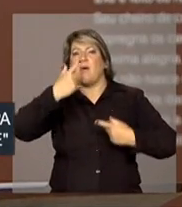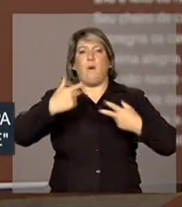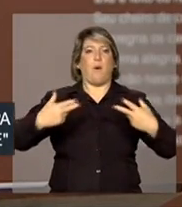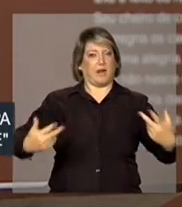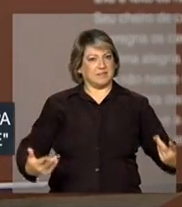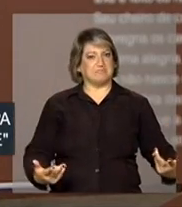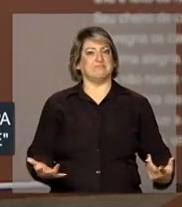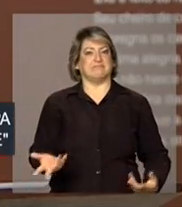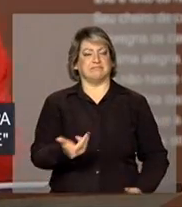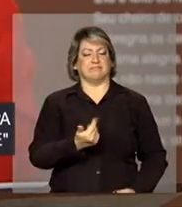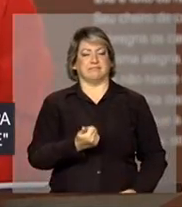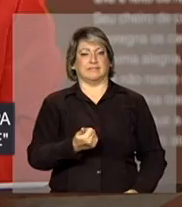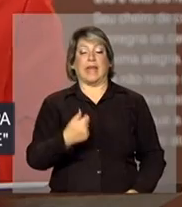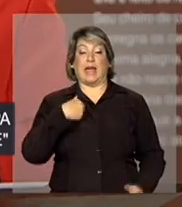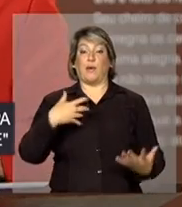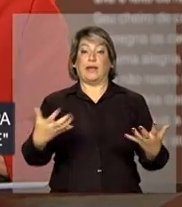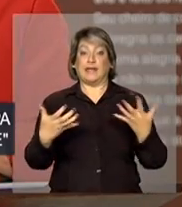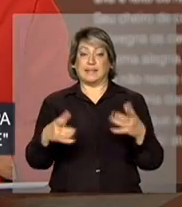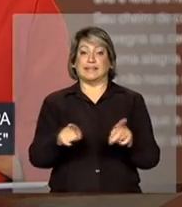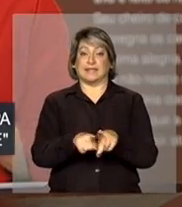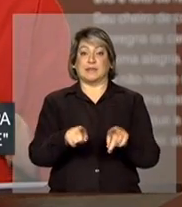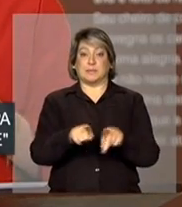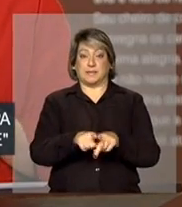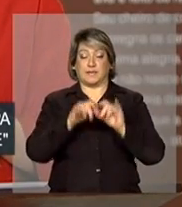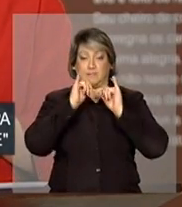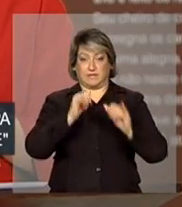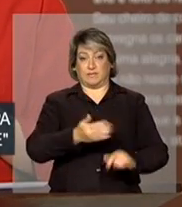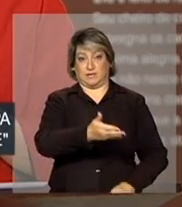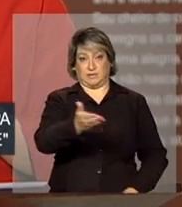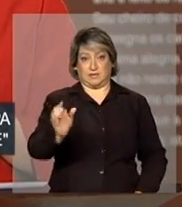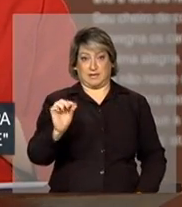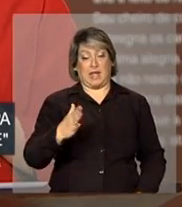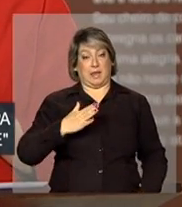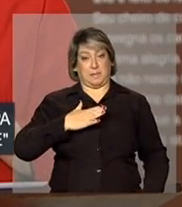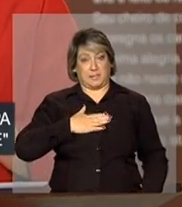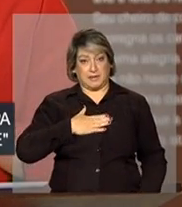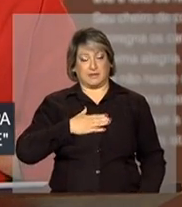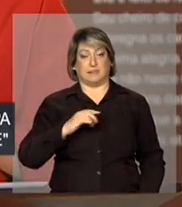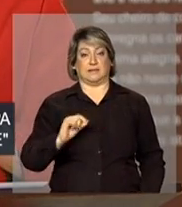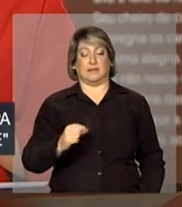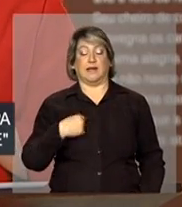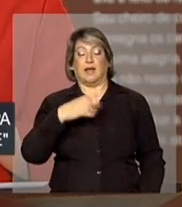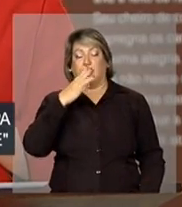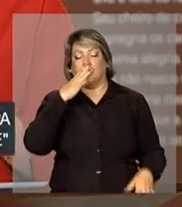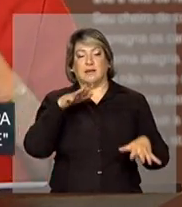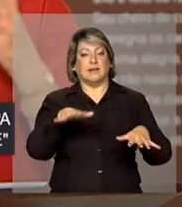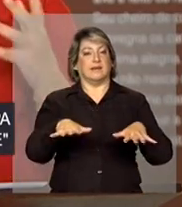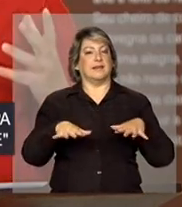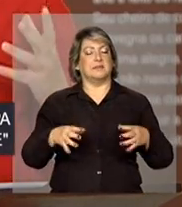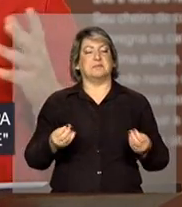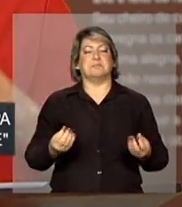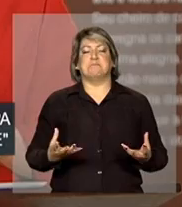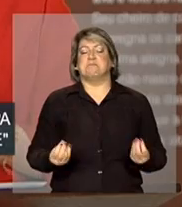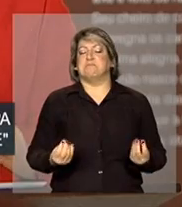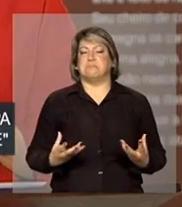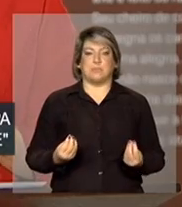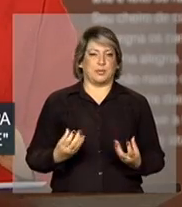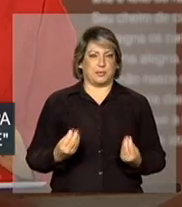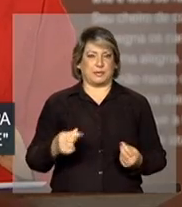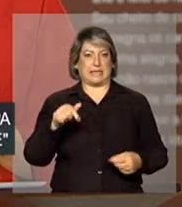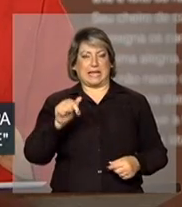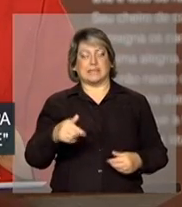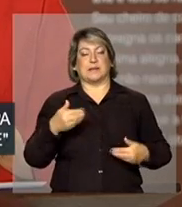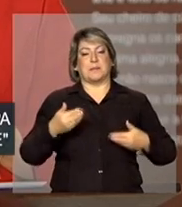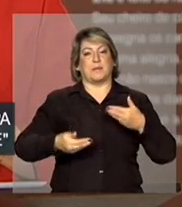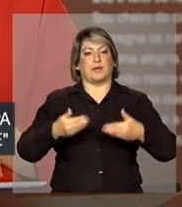Eu queria também dizer a vocês que a mim encanta em demasia esse